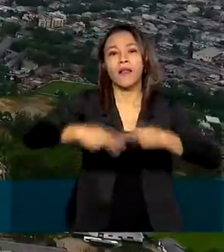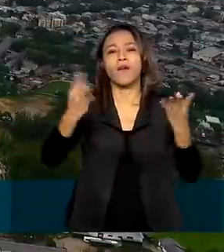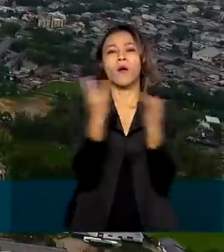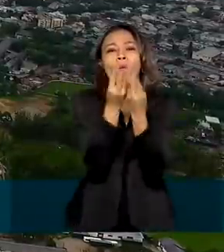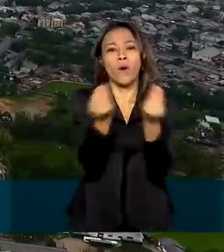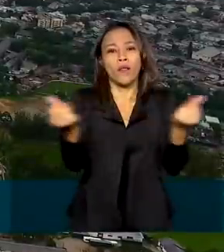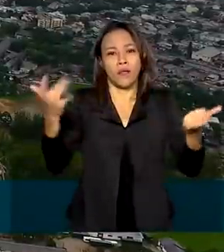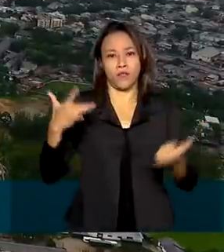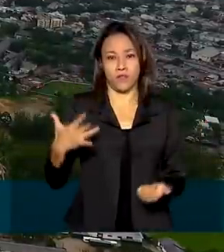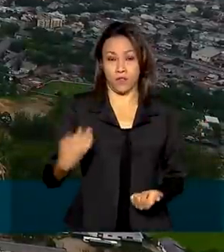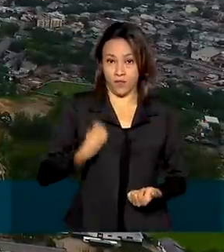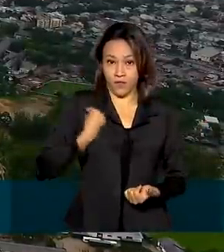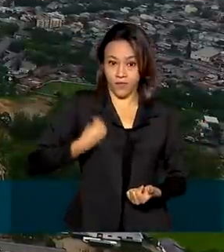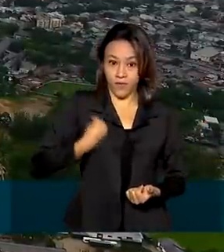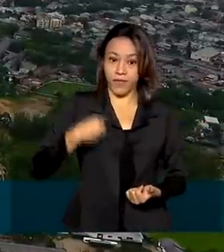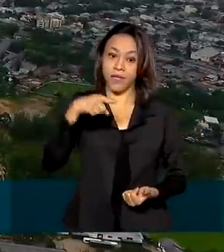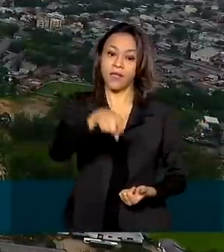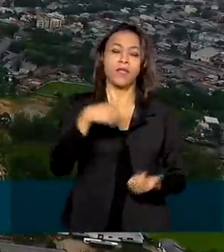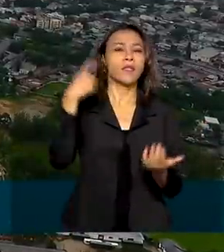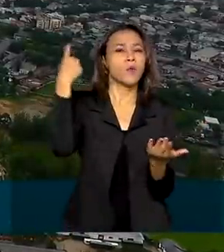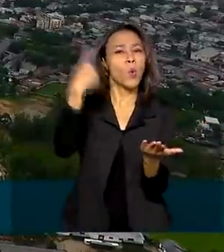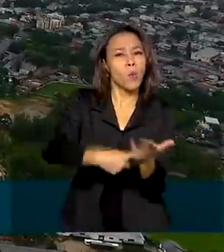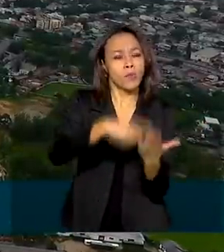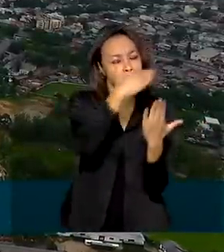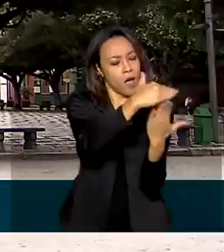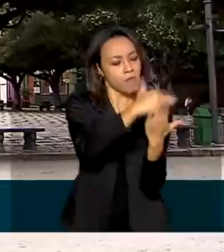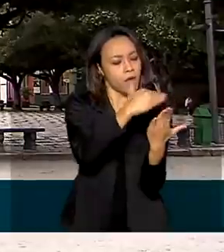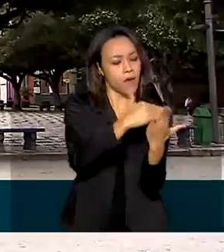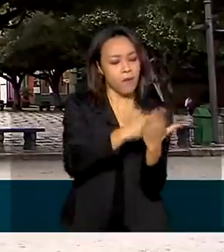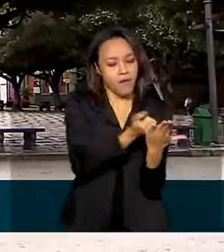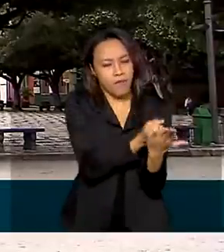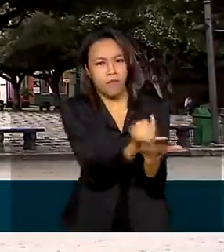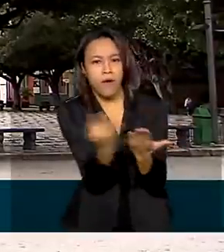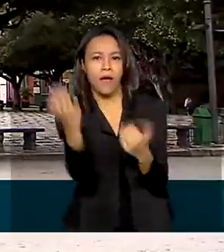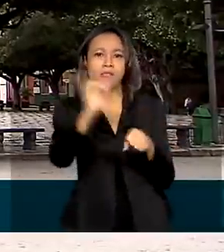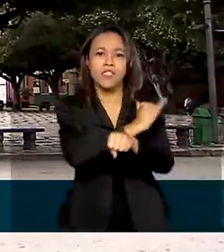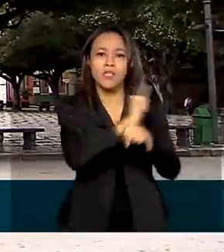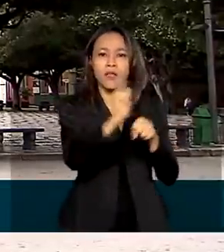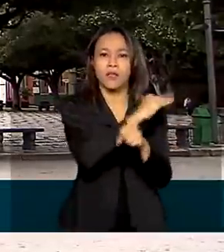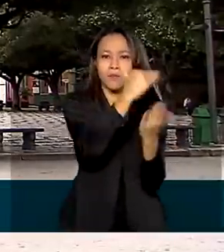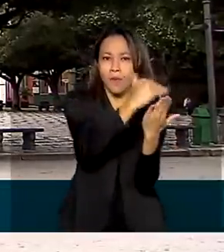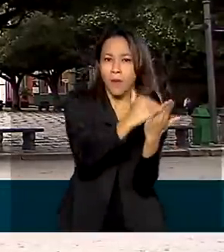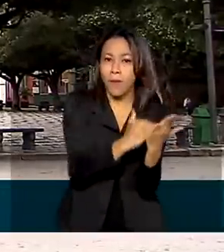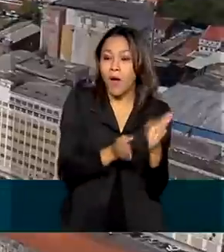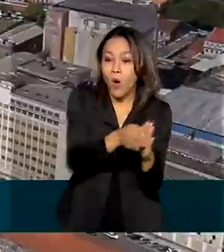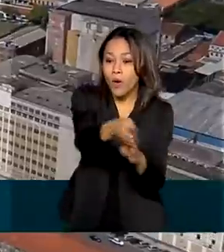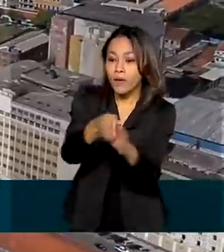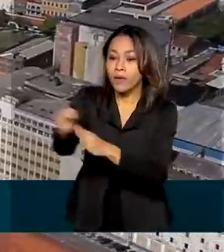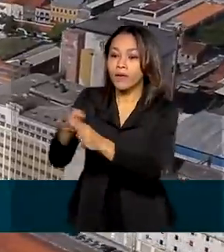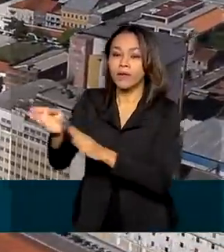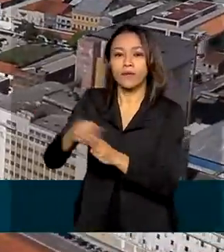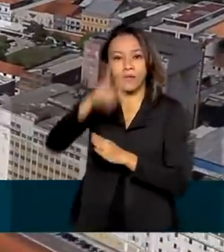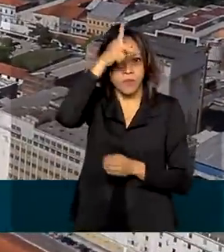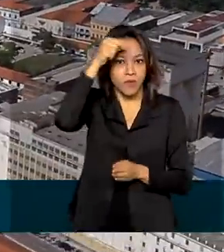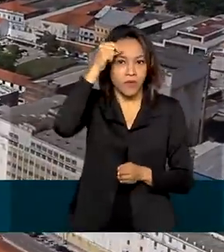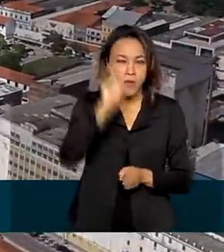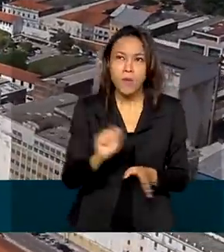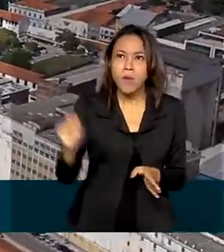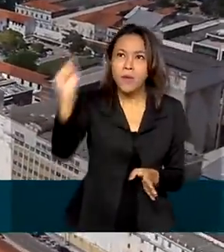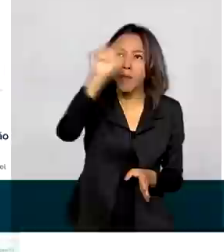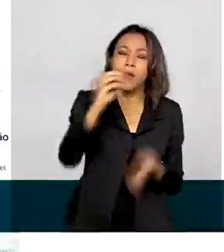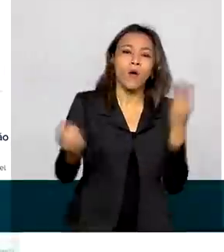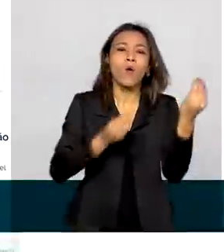agenda do Prefeito Mais Brasil traz um conjunto de ferramentas para auxiliar os gestores municipais na condução dos